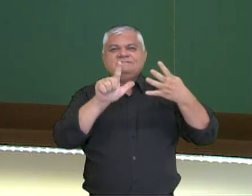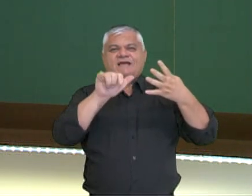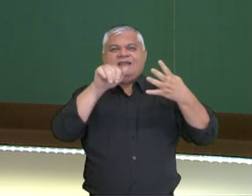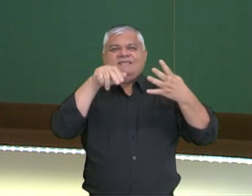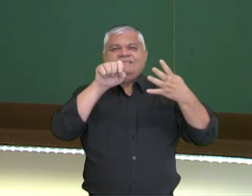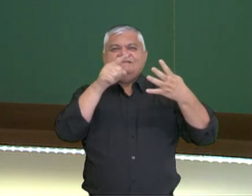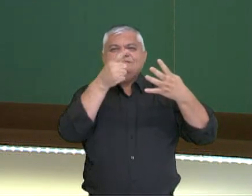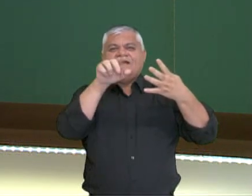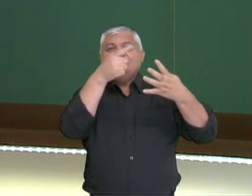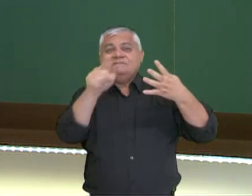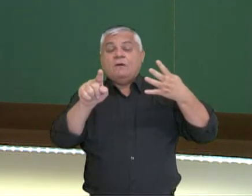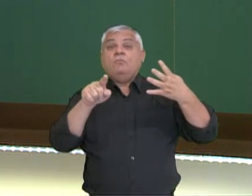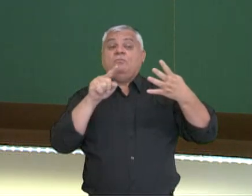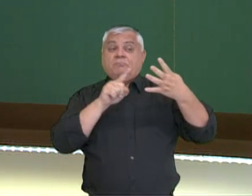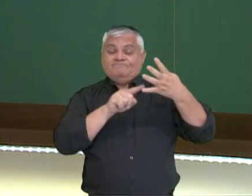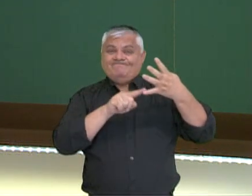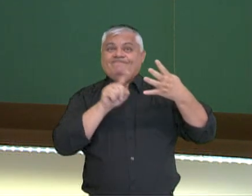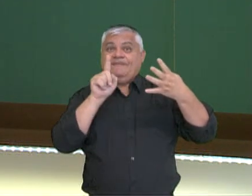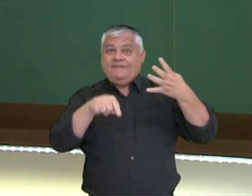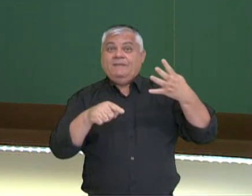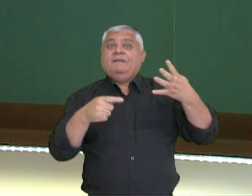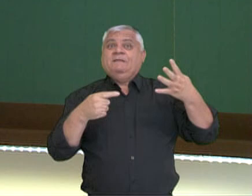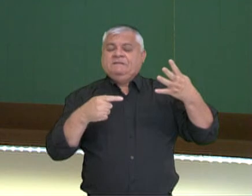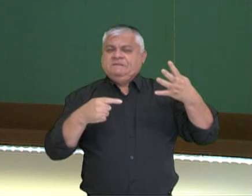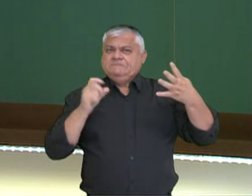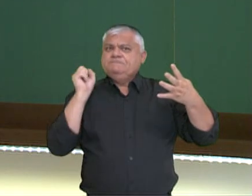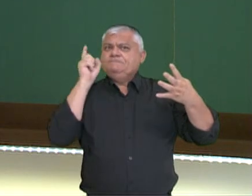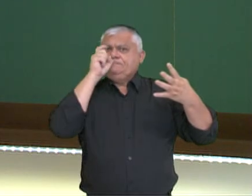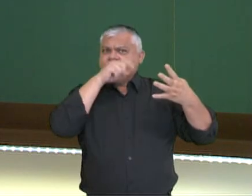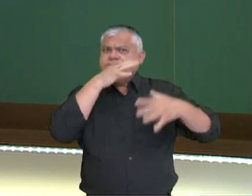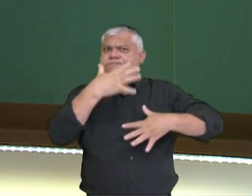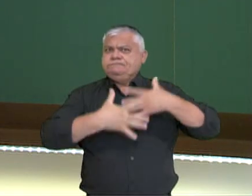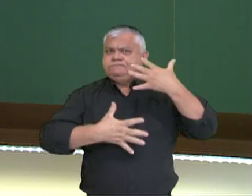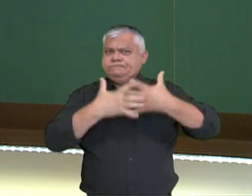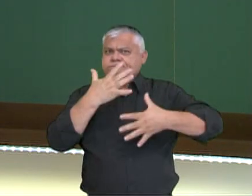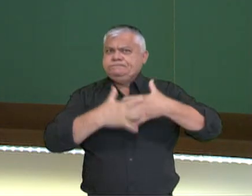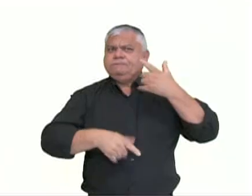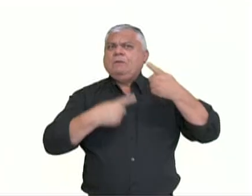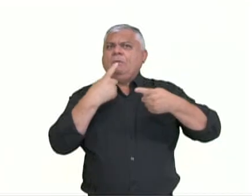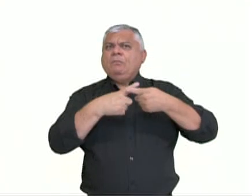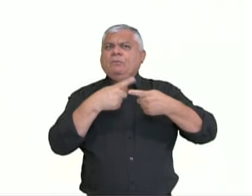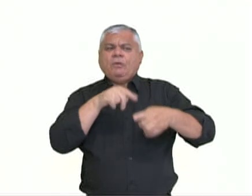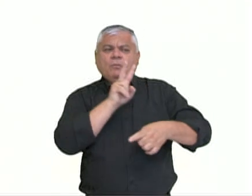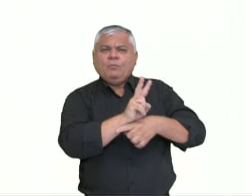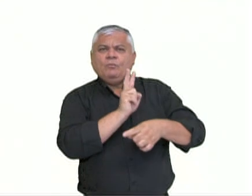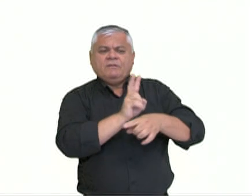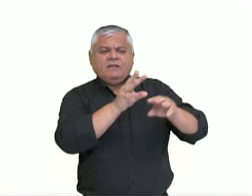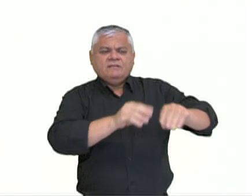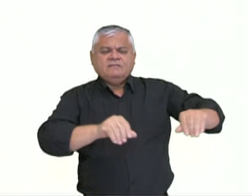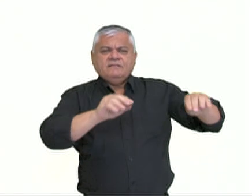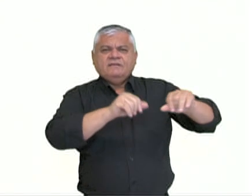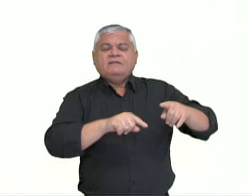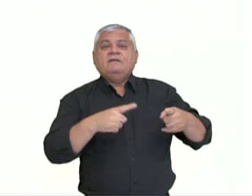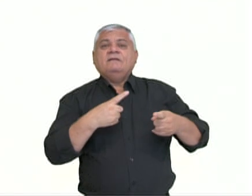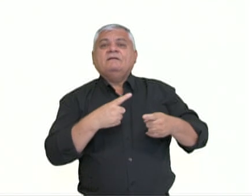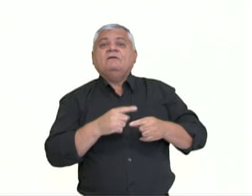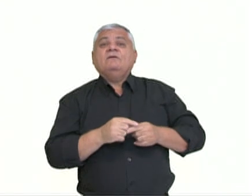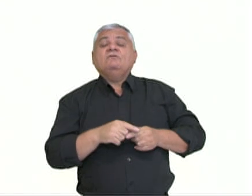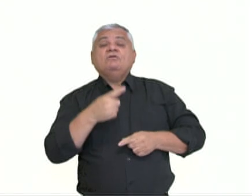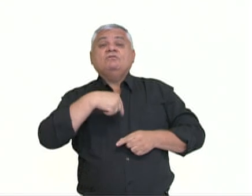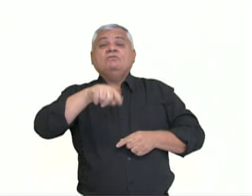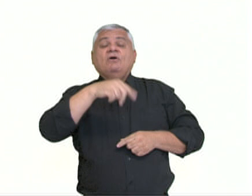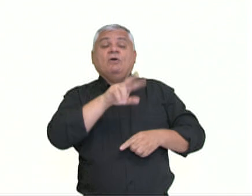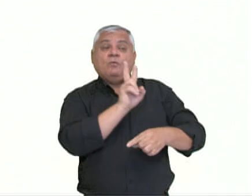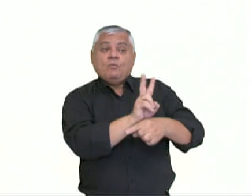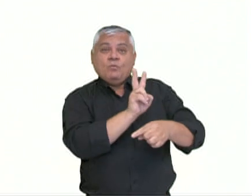sendo um dos pontos bastante complicados em relação ao manejo do solo, pois quando a